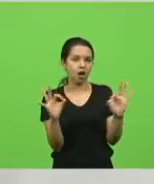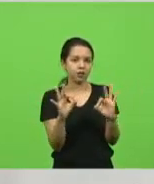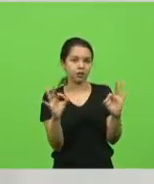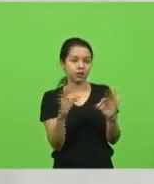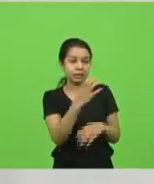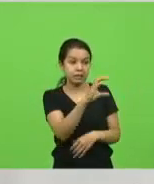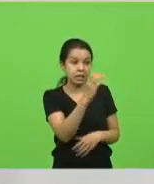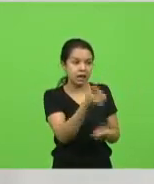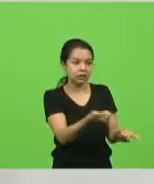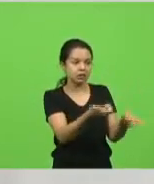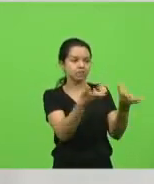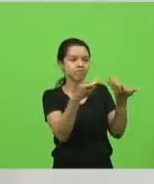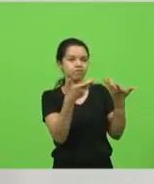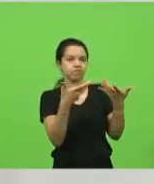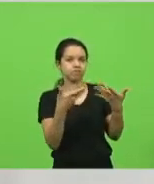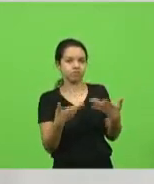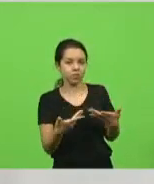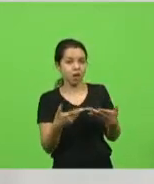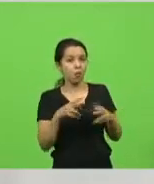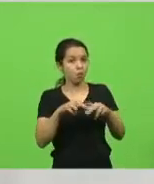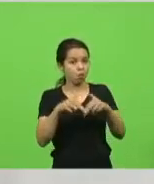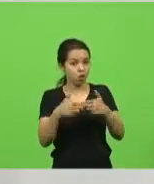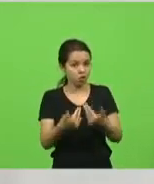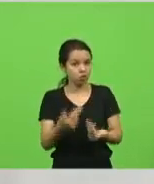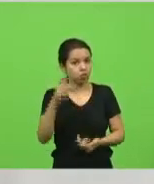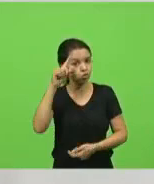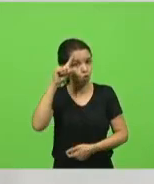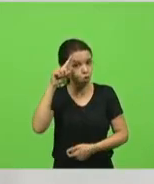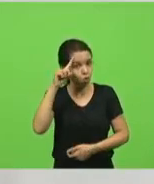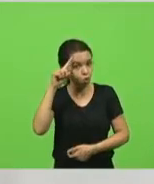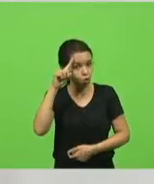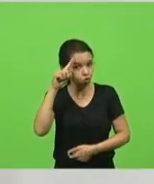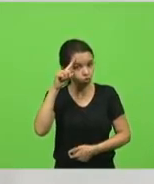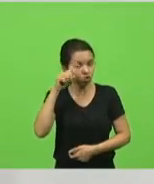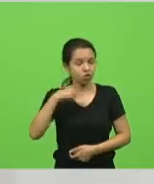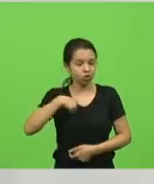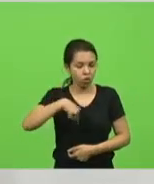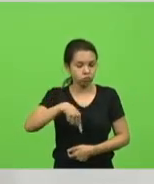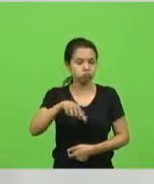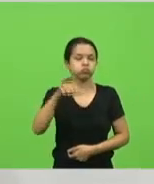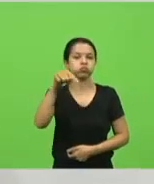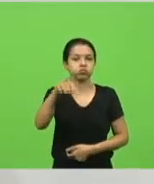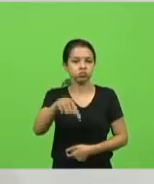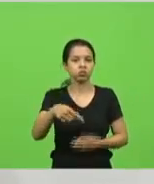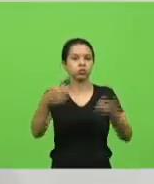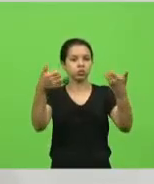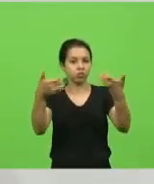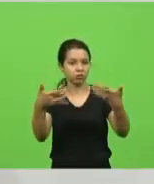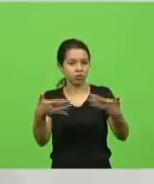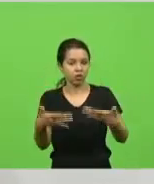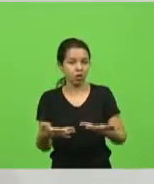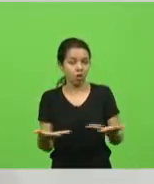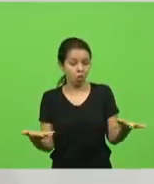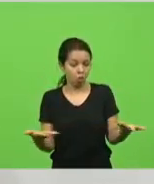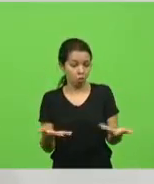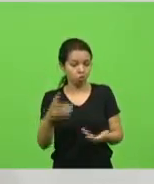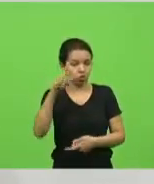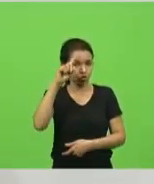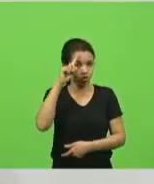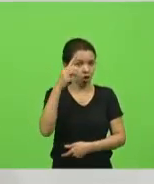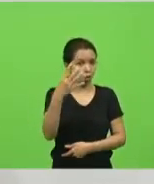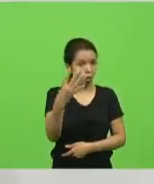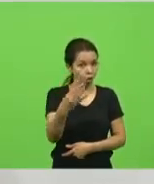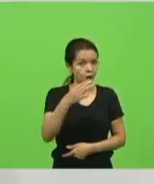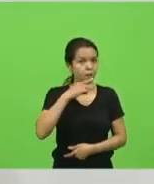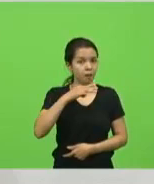vamos trazer todos os dias aqui. Hoje, dia 4 de março, nos arremete hoje ao 4 de março